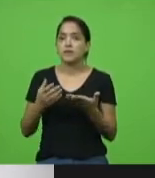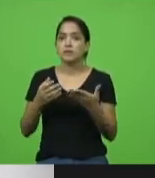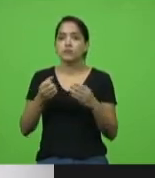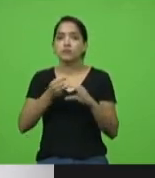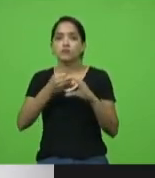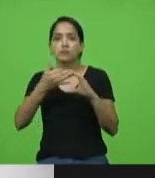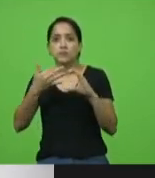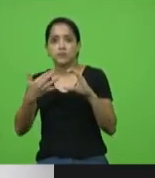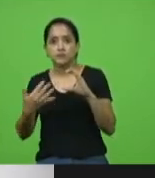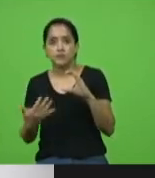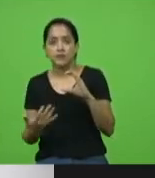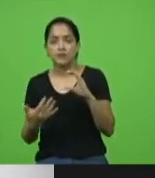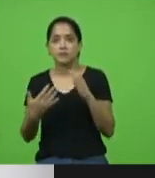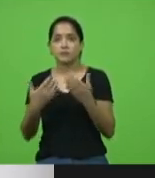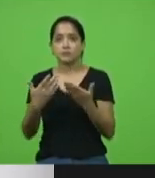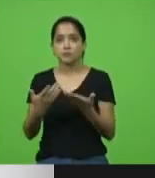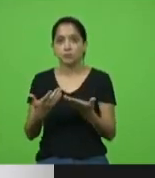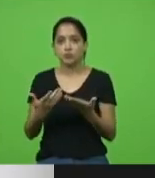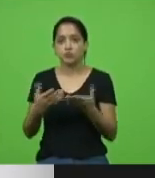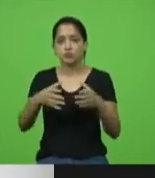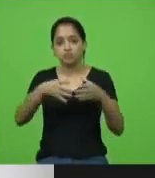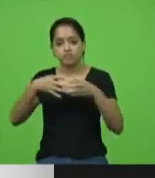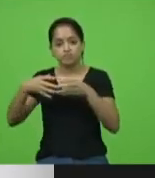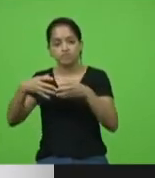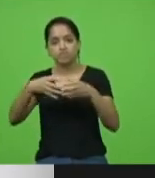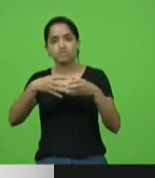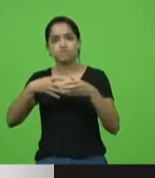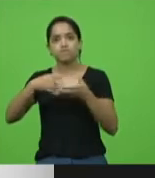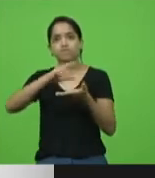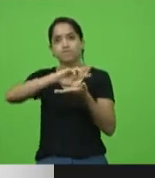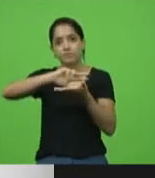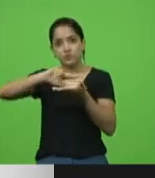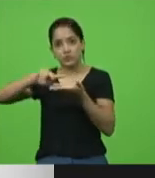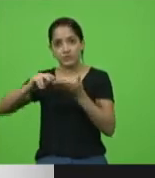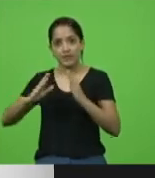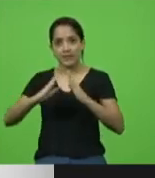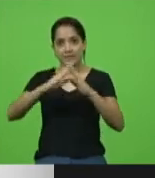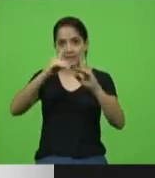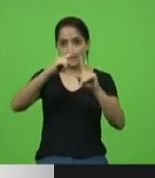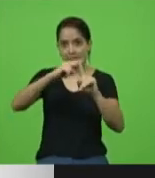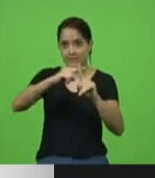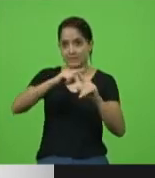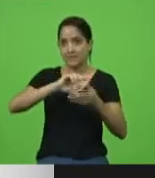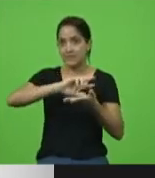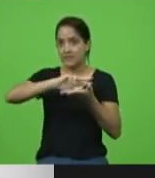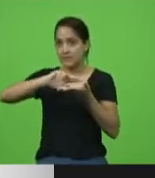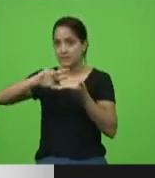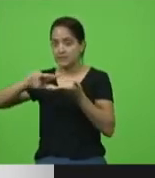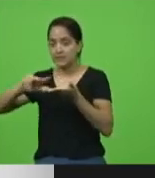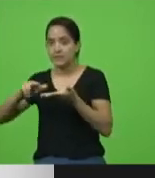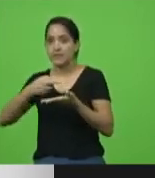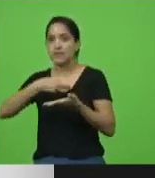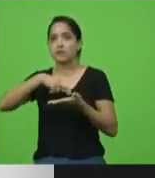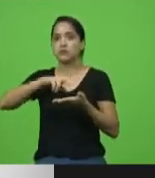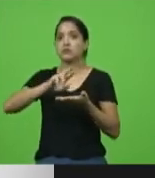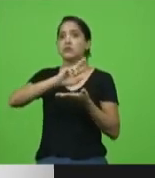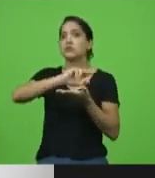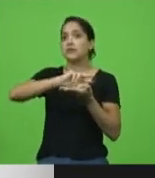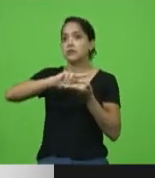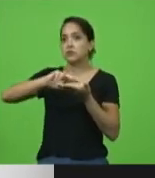um conjunto de igrejas de denominação cristã